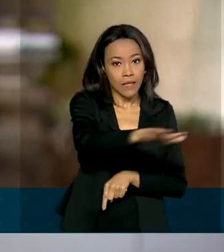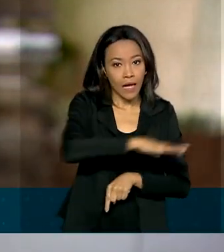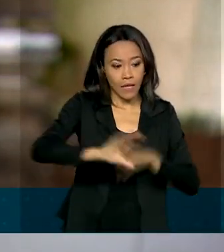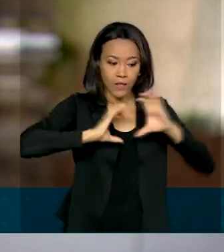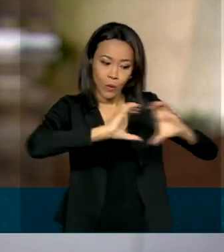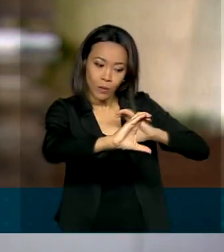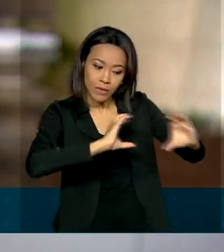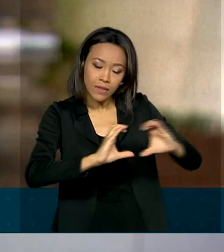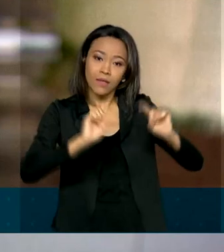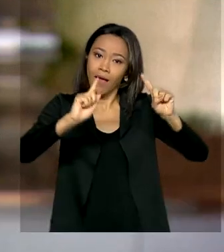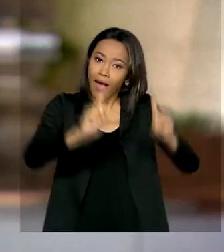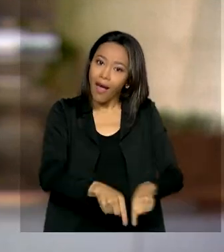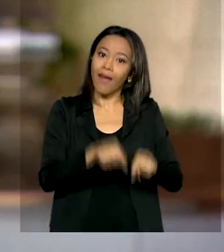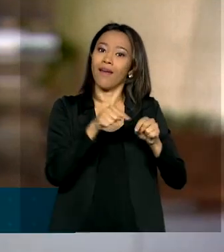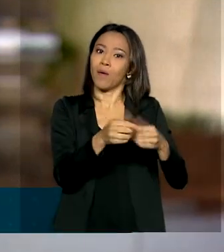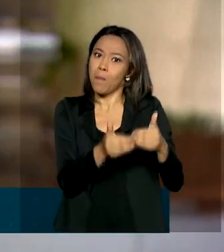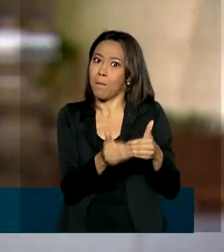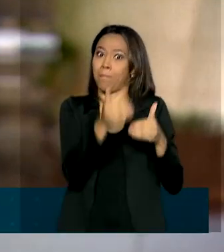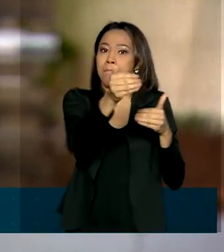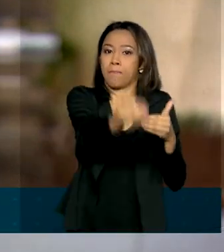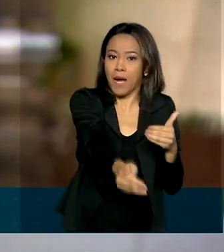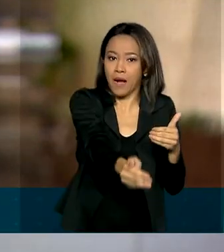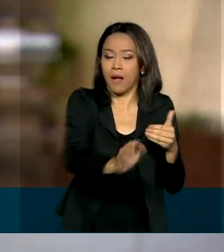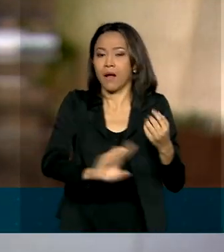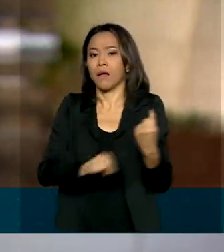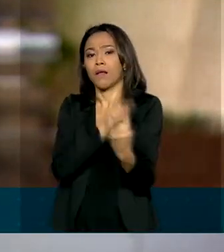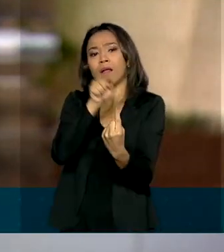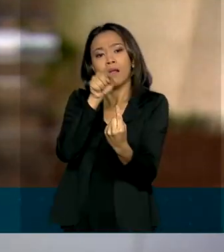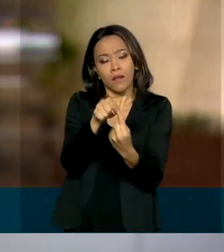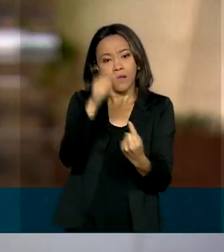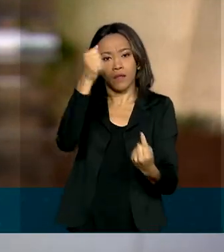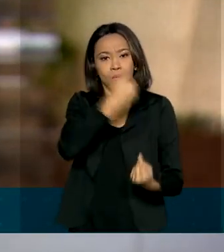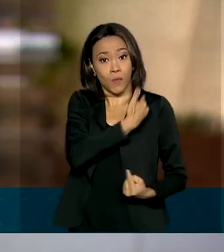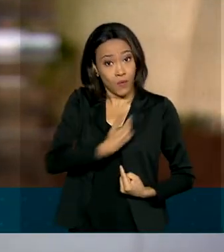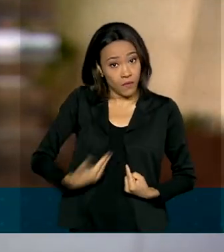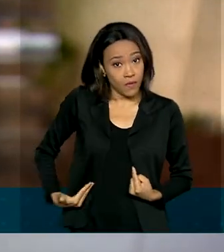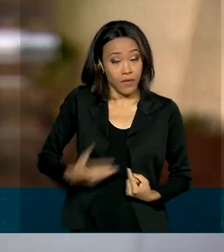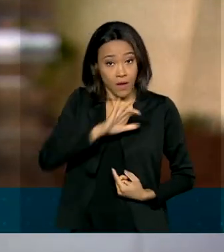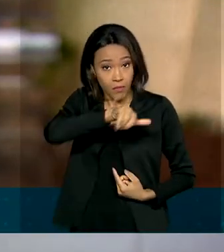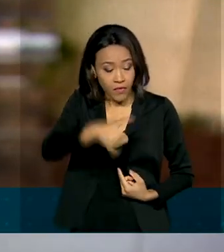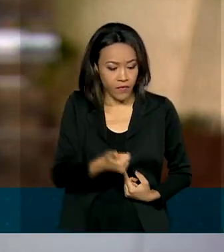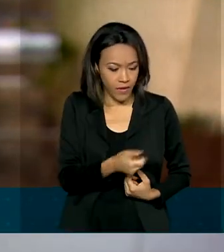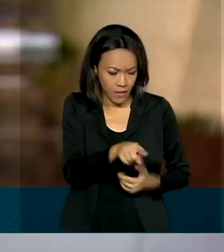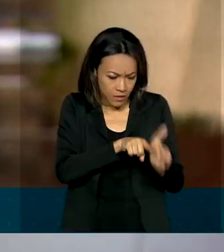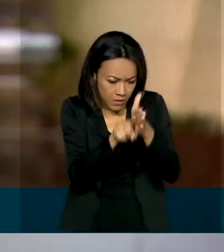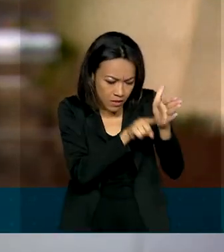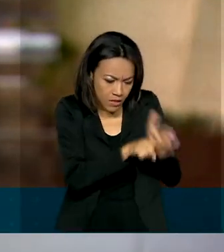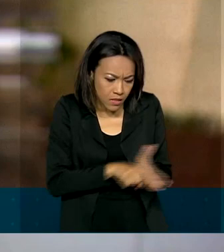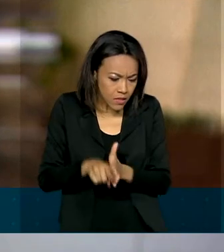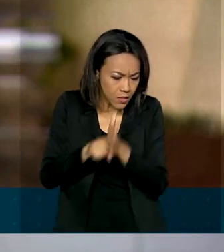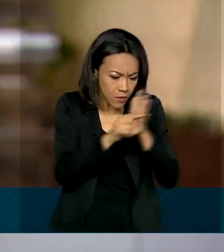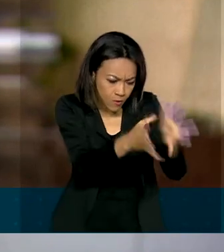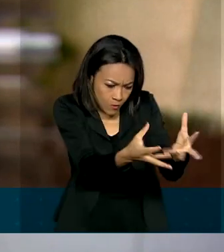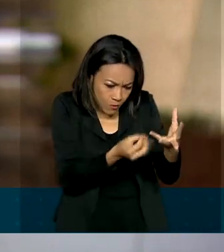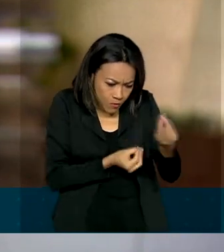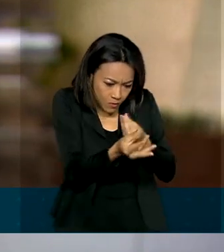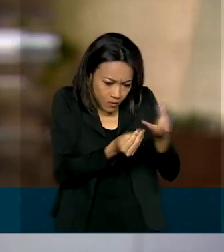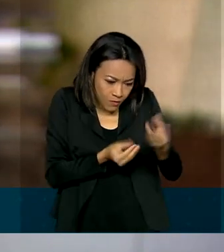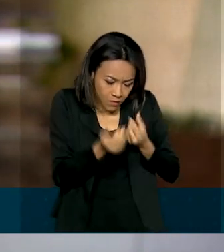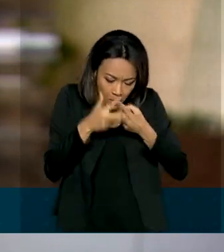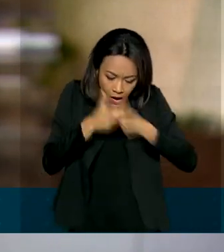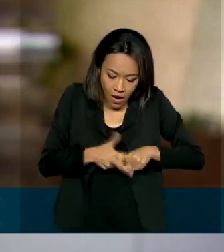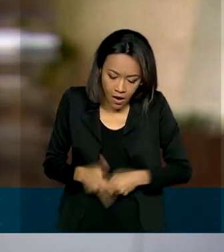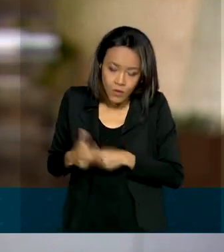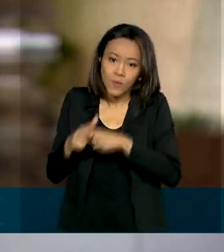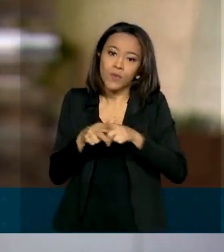passo a mais rumo à integração. A ideia é que o governo aproveite os estudos como base para ajustar as políticas